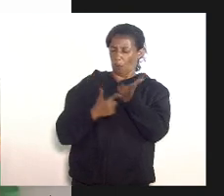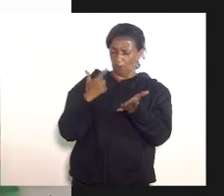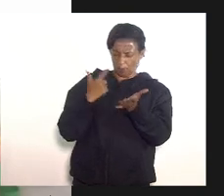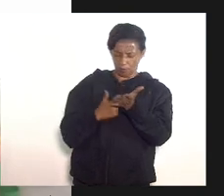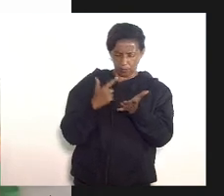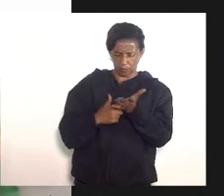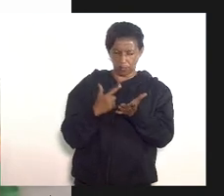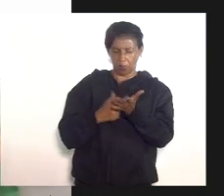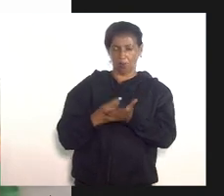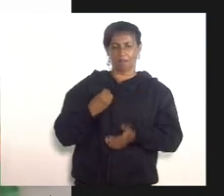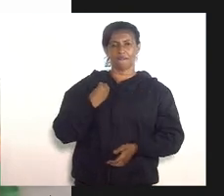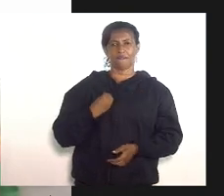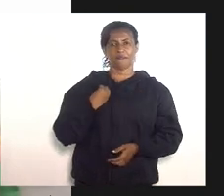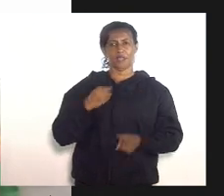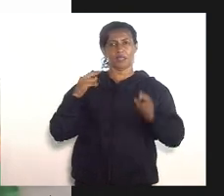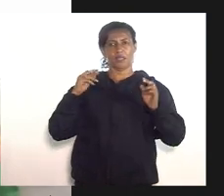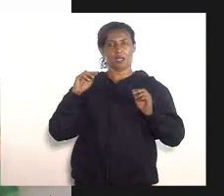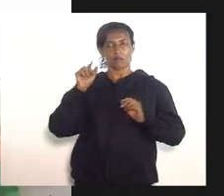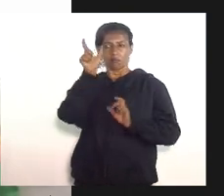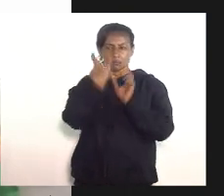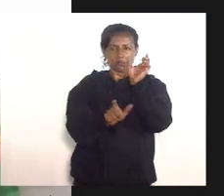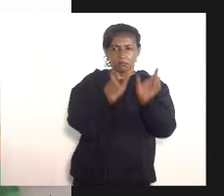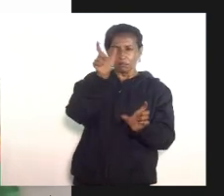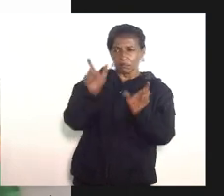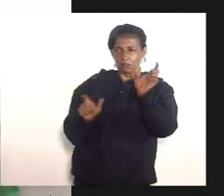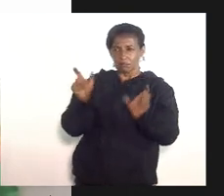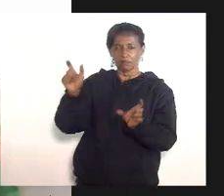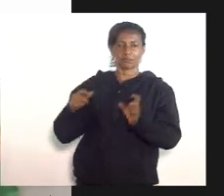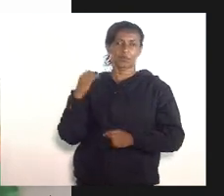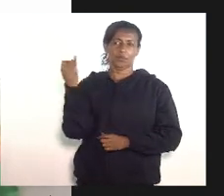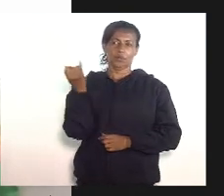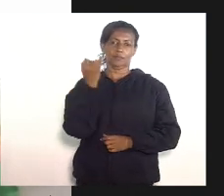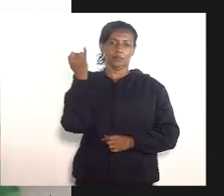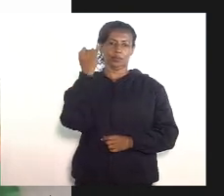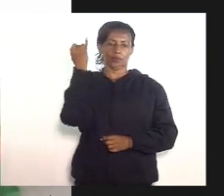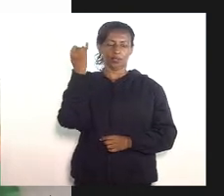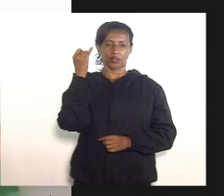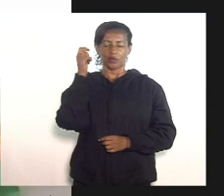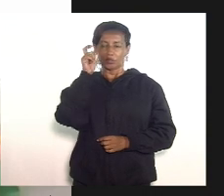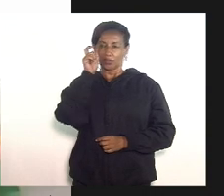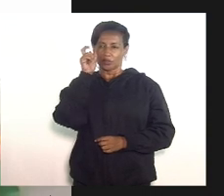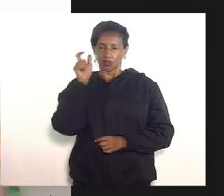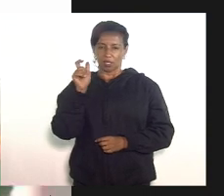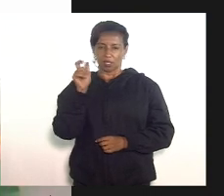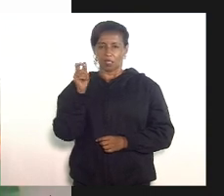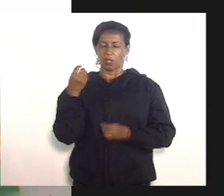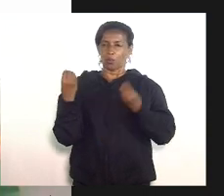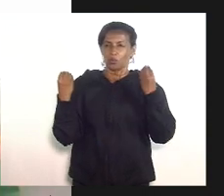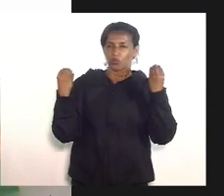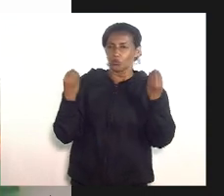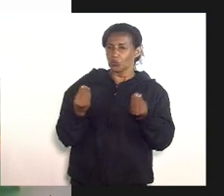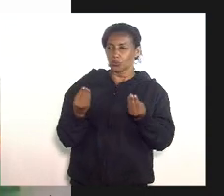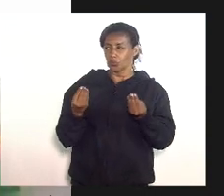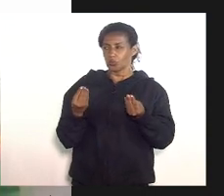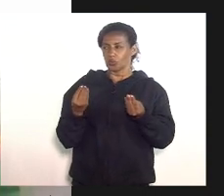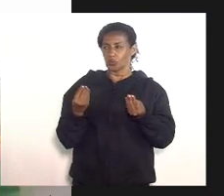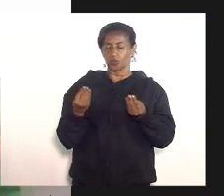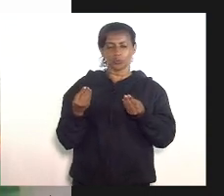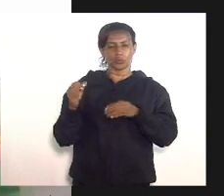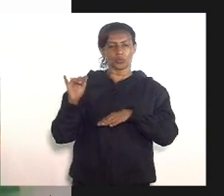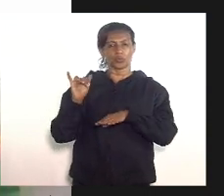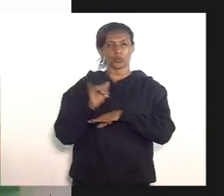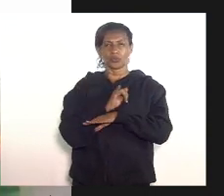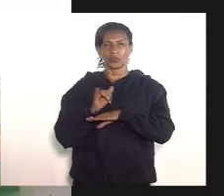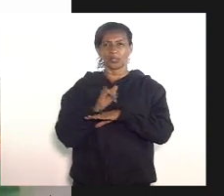com a vida humana então é muito importante a gente observar das estratagemas utilizadas